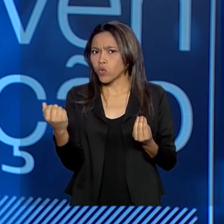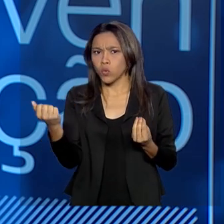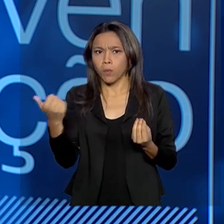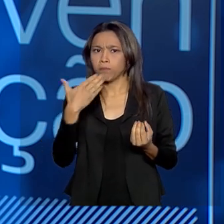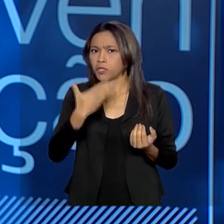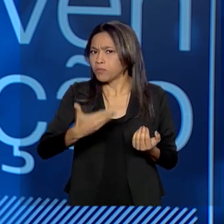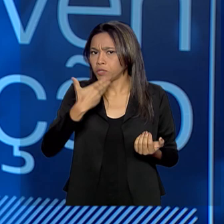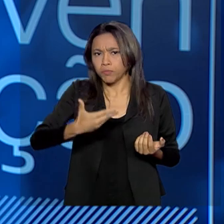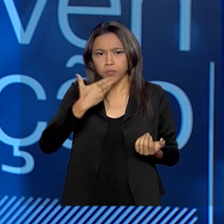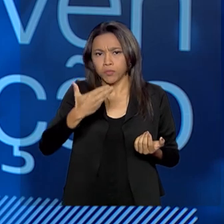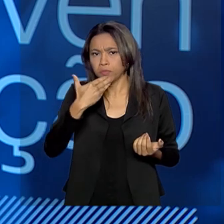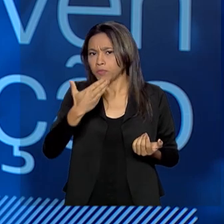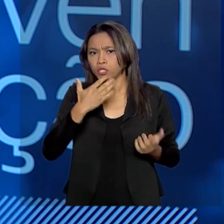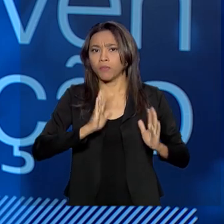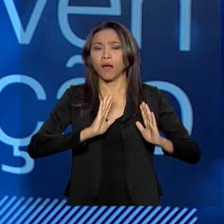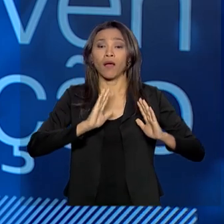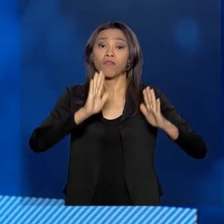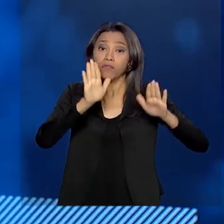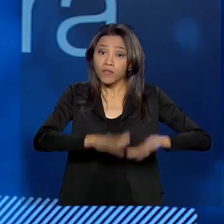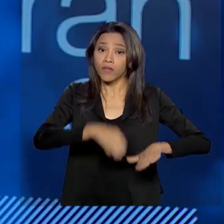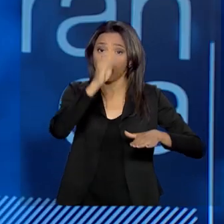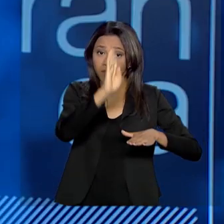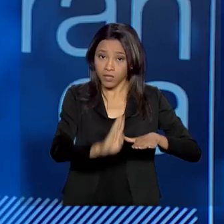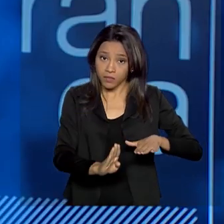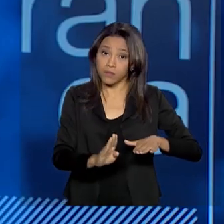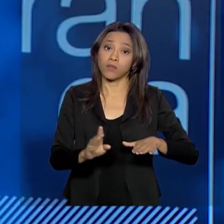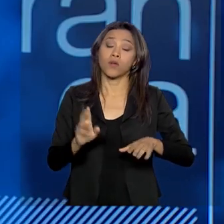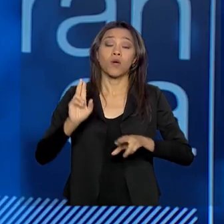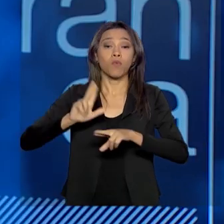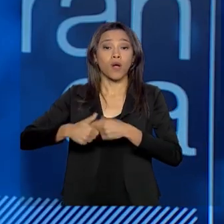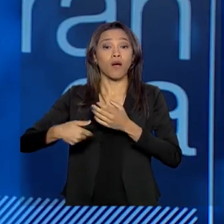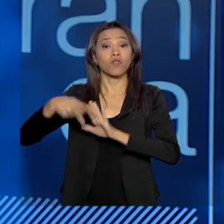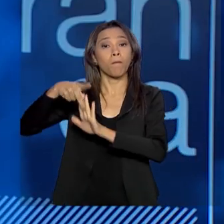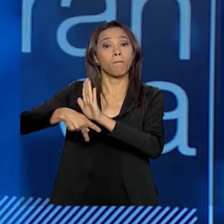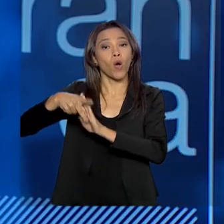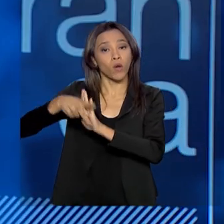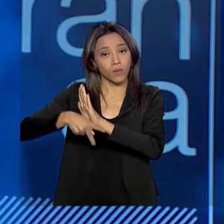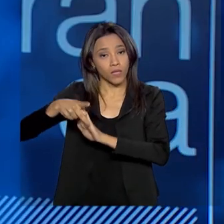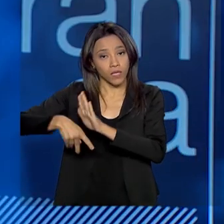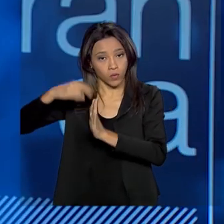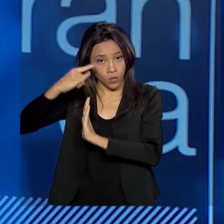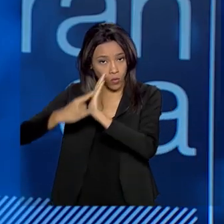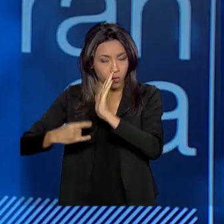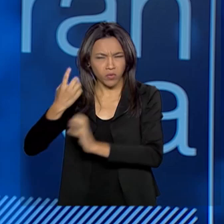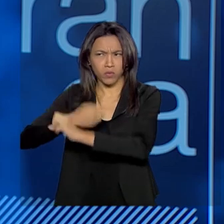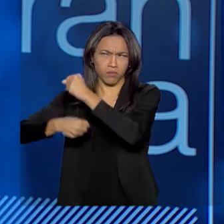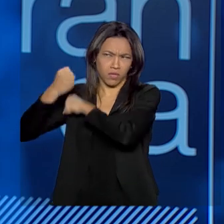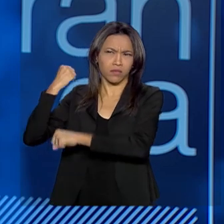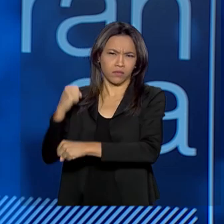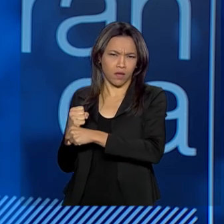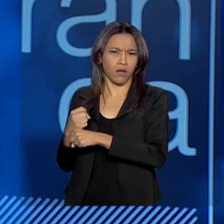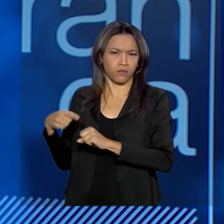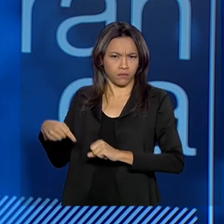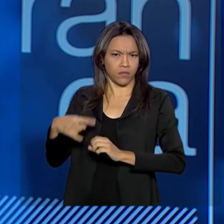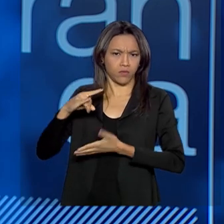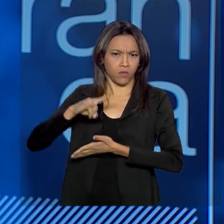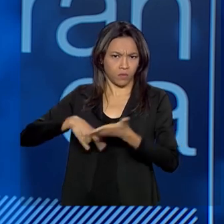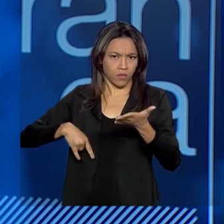refúgio inicialmente, a partir de uma portaria interministerial ainda do ano passado, que